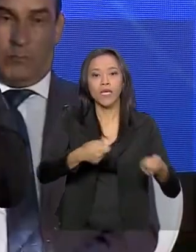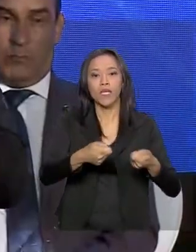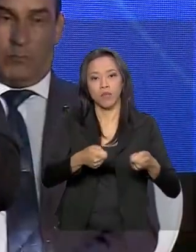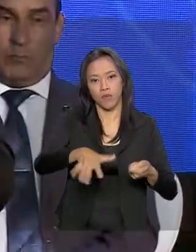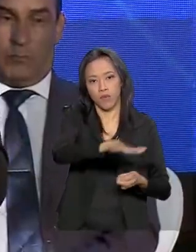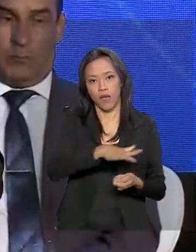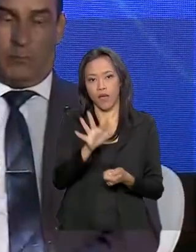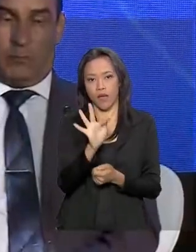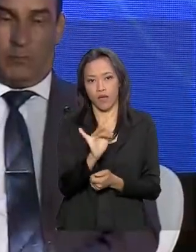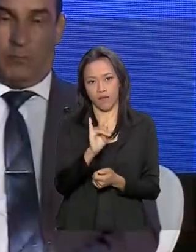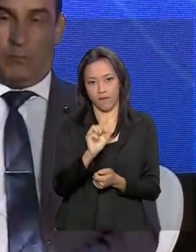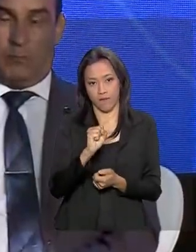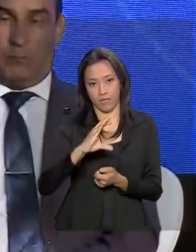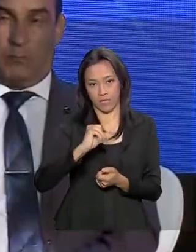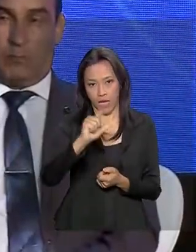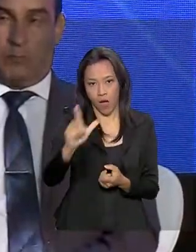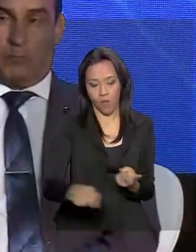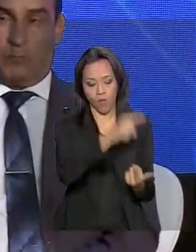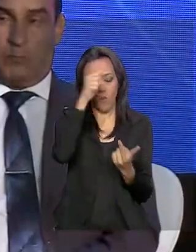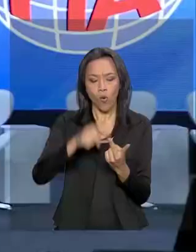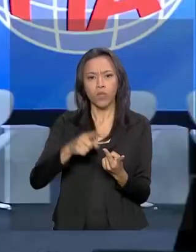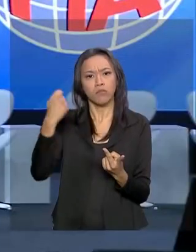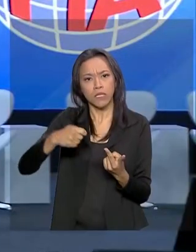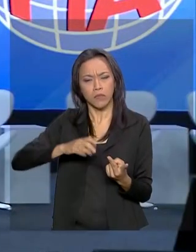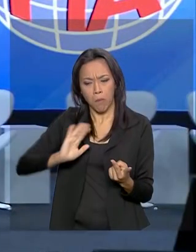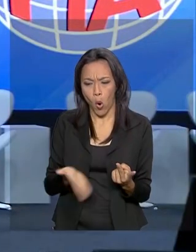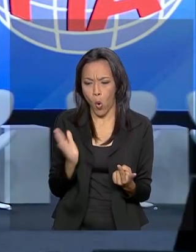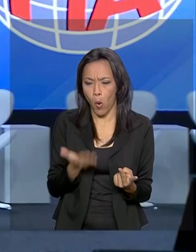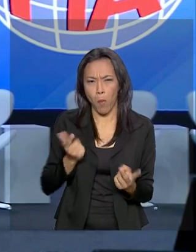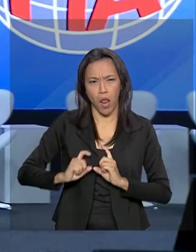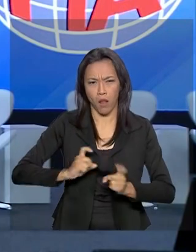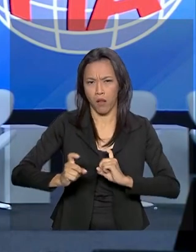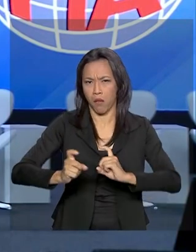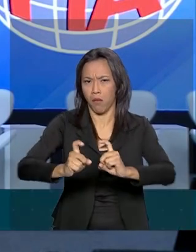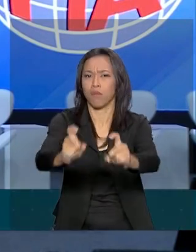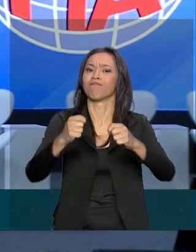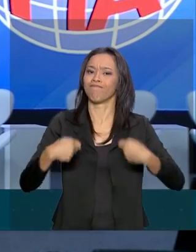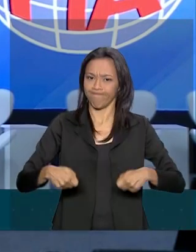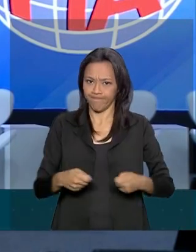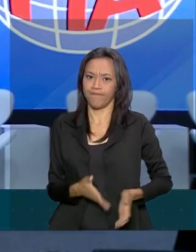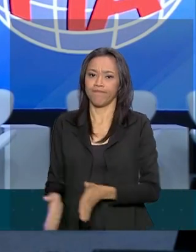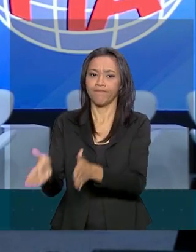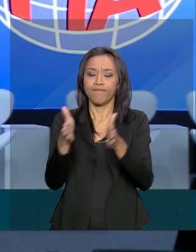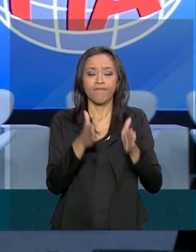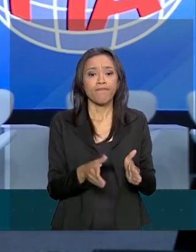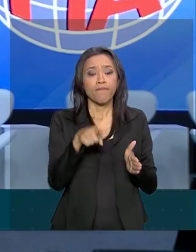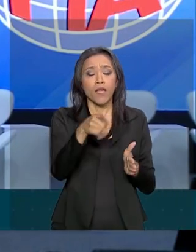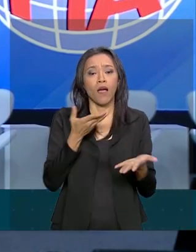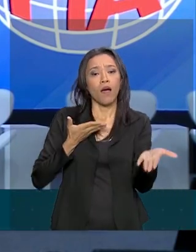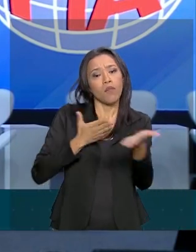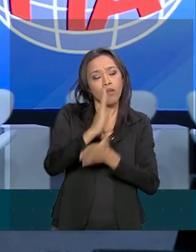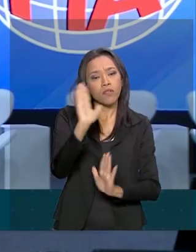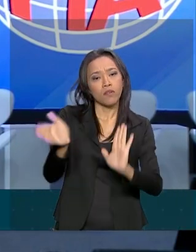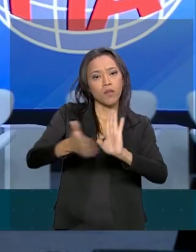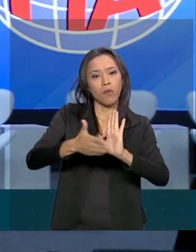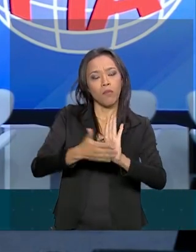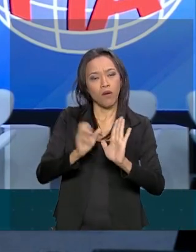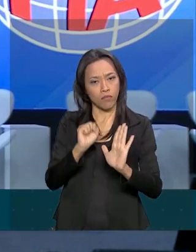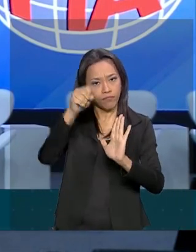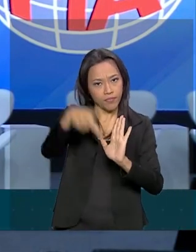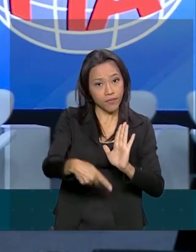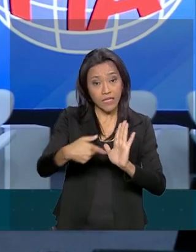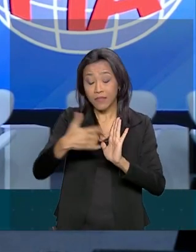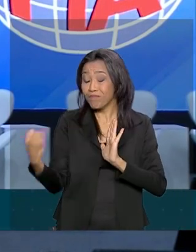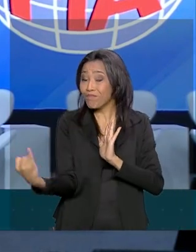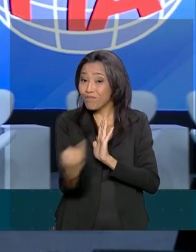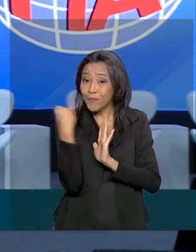e a outra produtividade. Segundo Hamilton Mourão, a aprovação da reforma da Previdência é fundamental para a